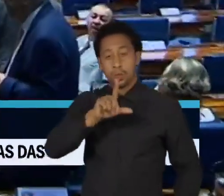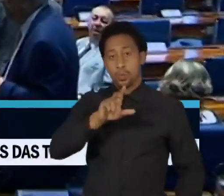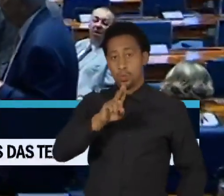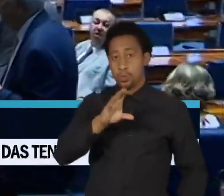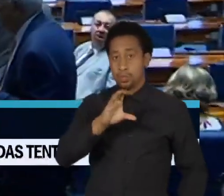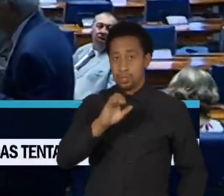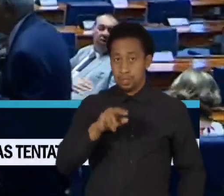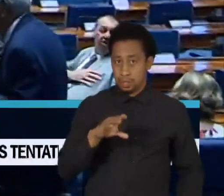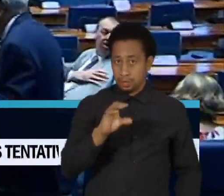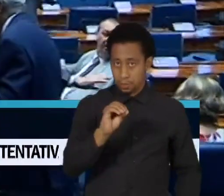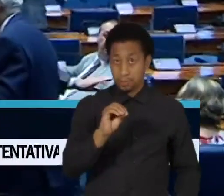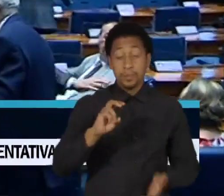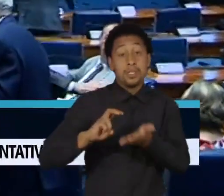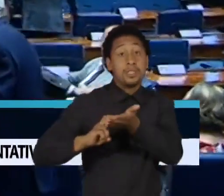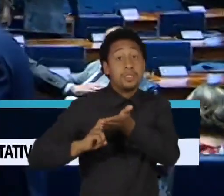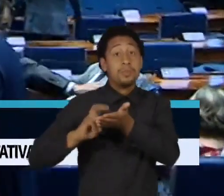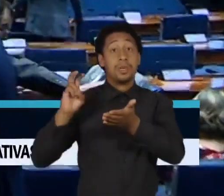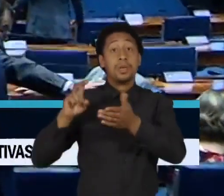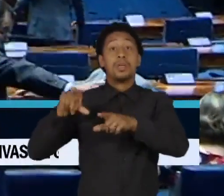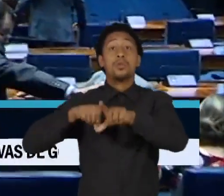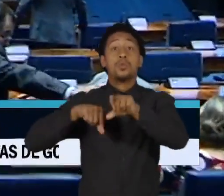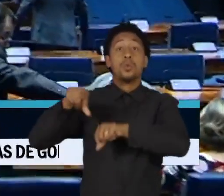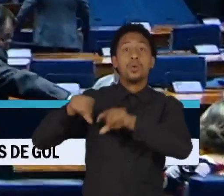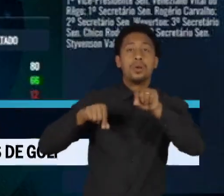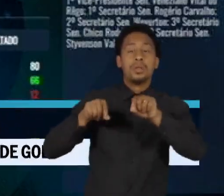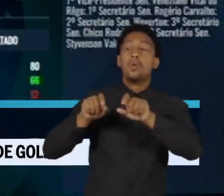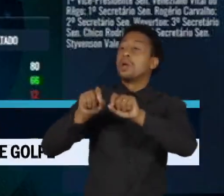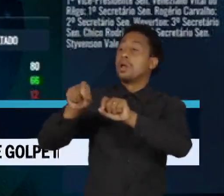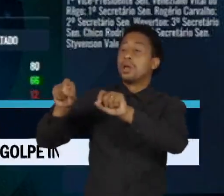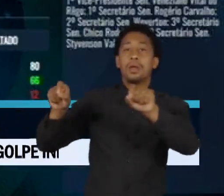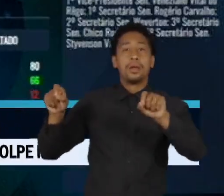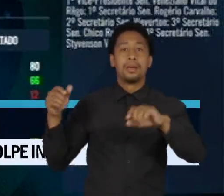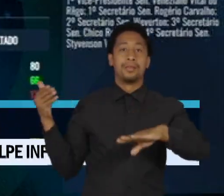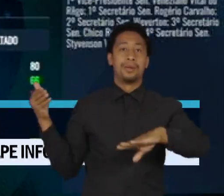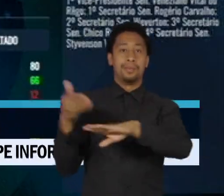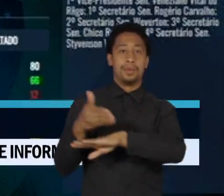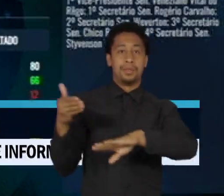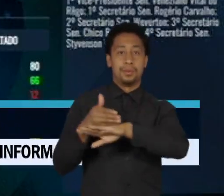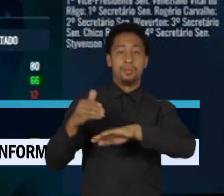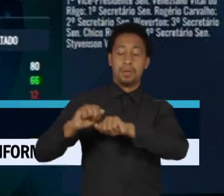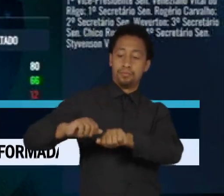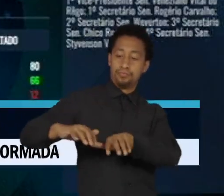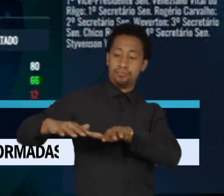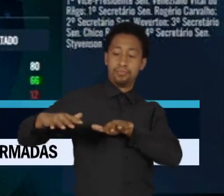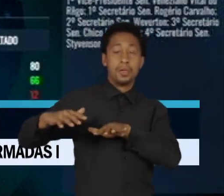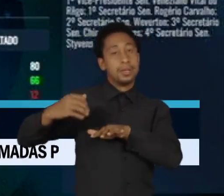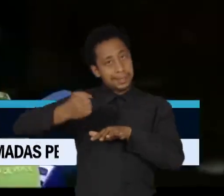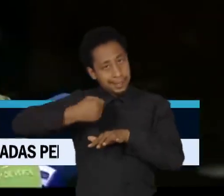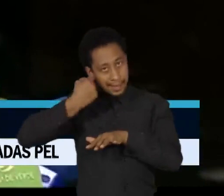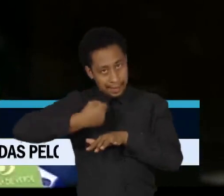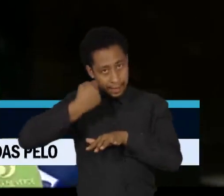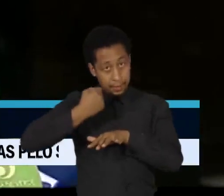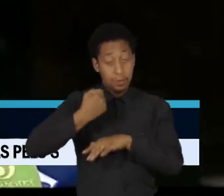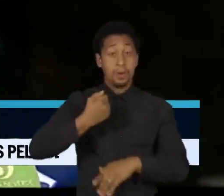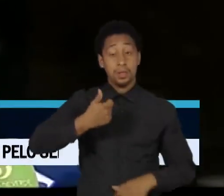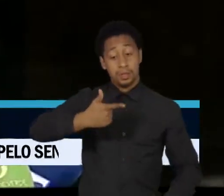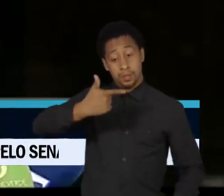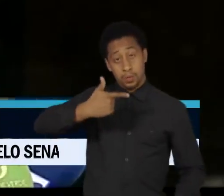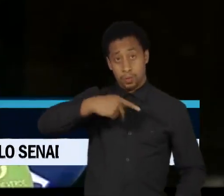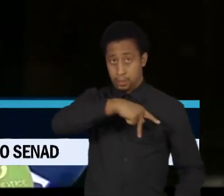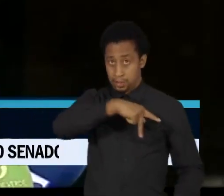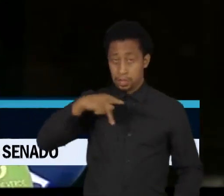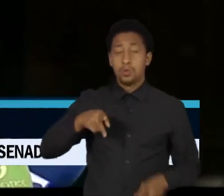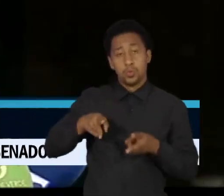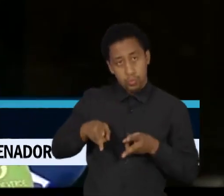cedo pela manhã, foram definidos os nomes que agora compõem a mesa do Senado. A primeira vice-presidência continuou com o